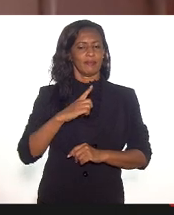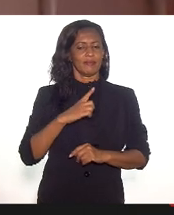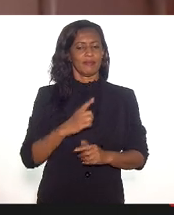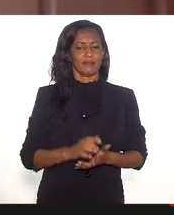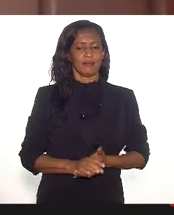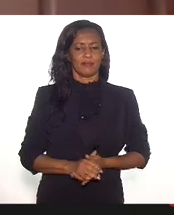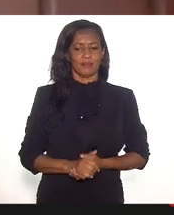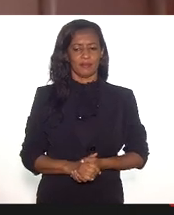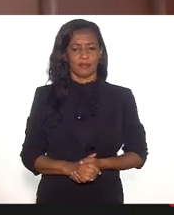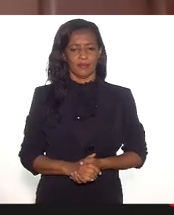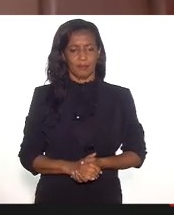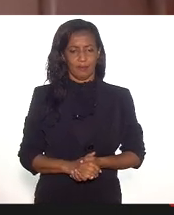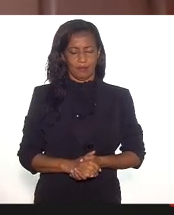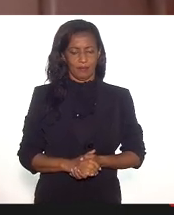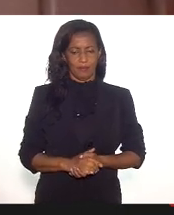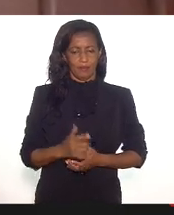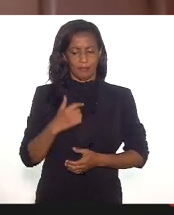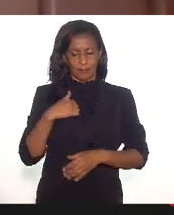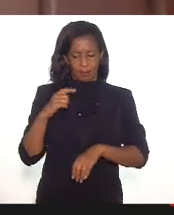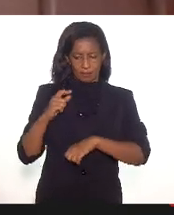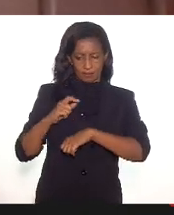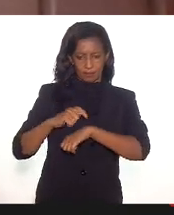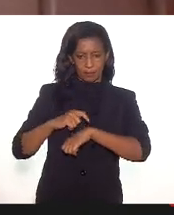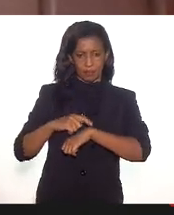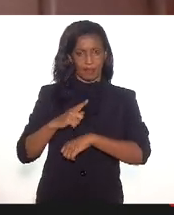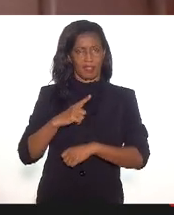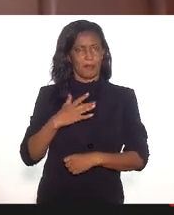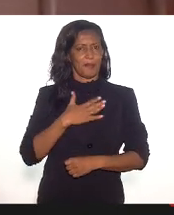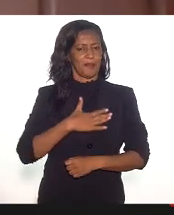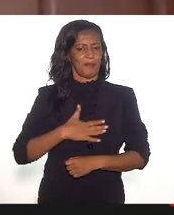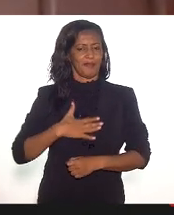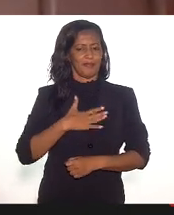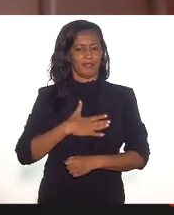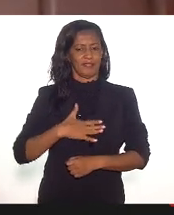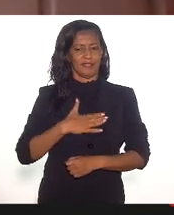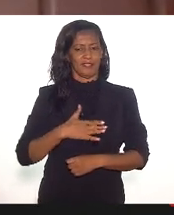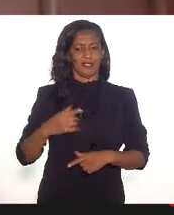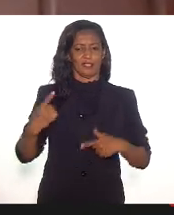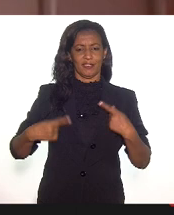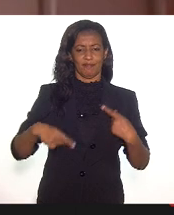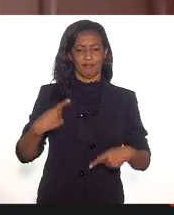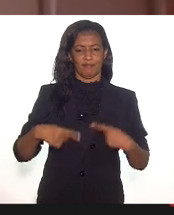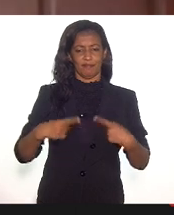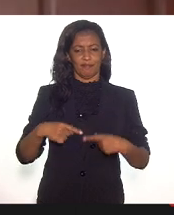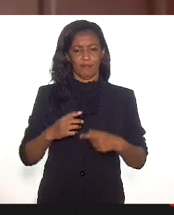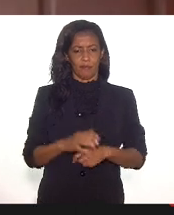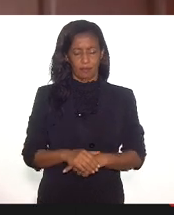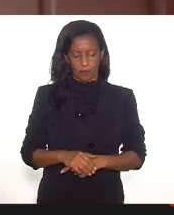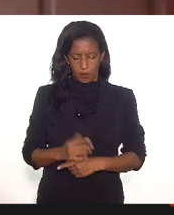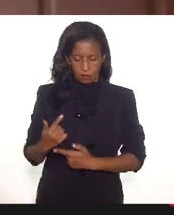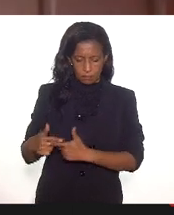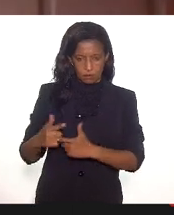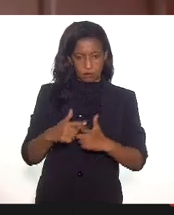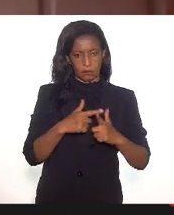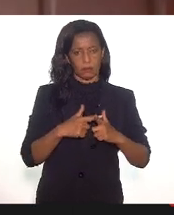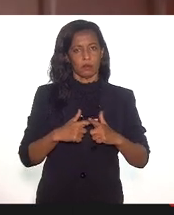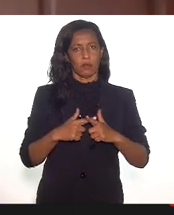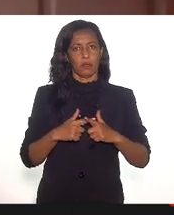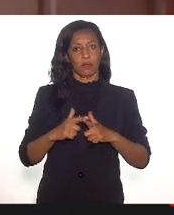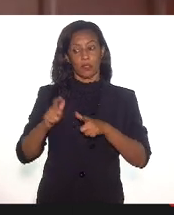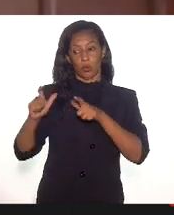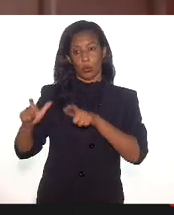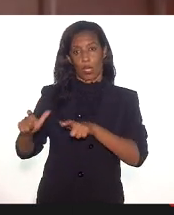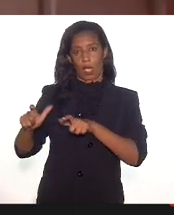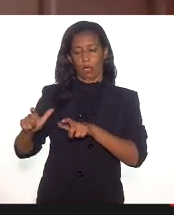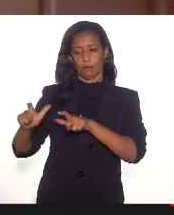nesse momento, tenho prazer de discutir a situação desses espaços